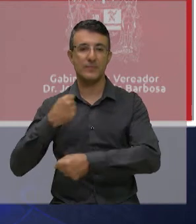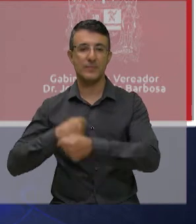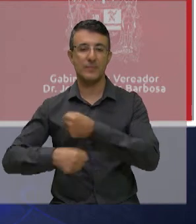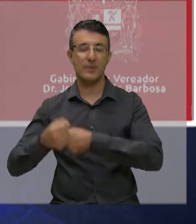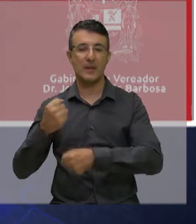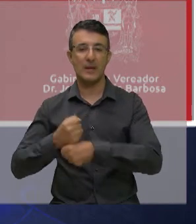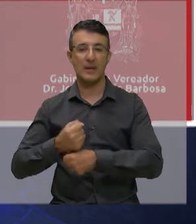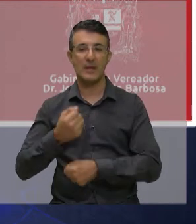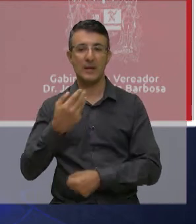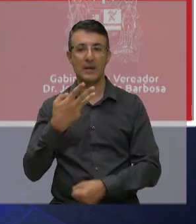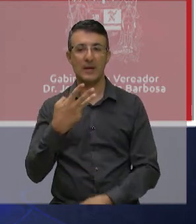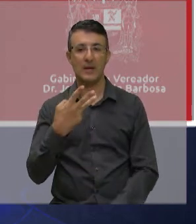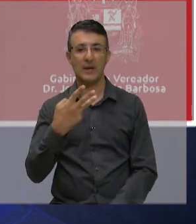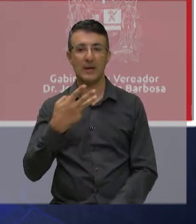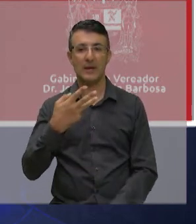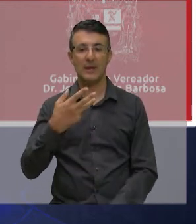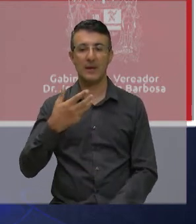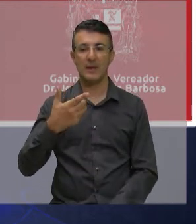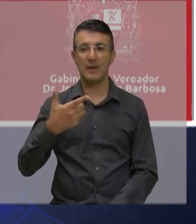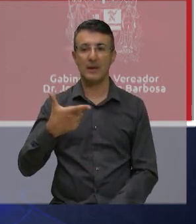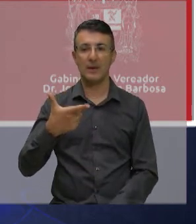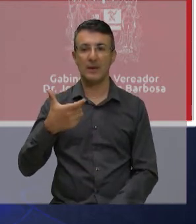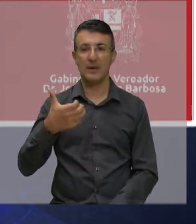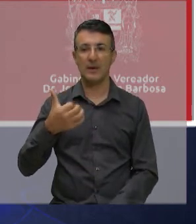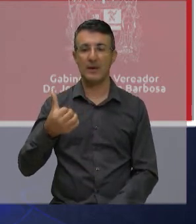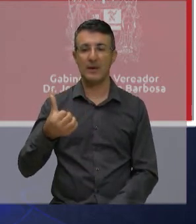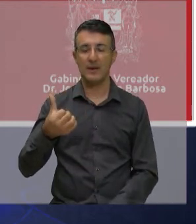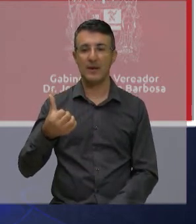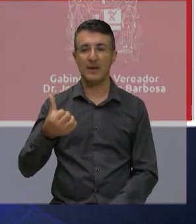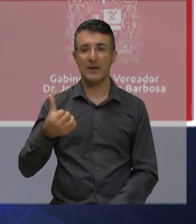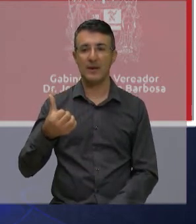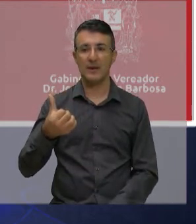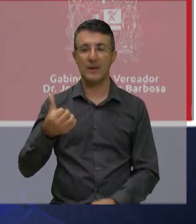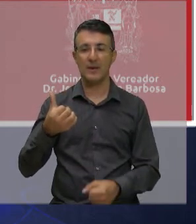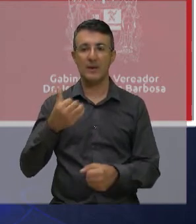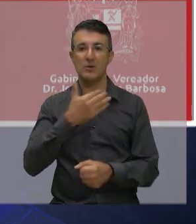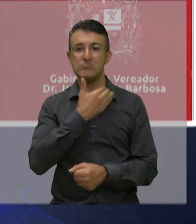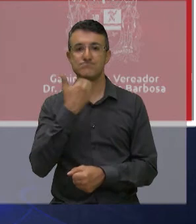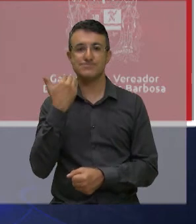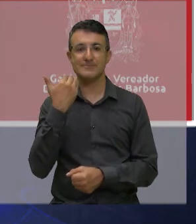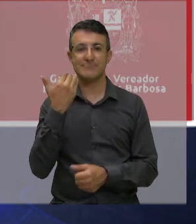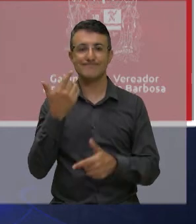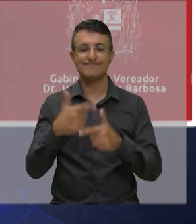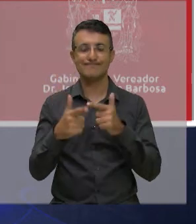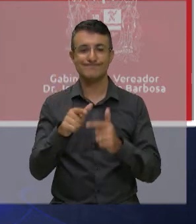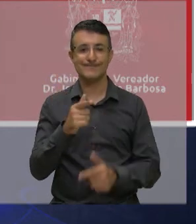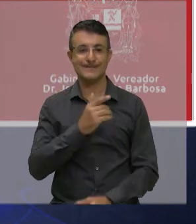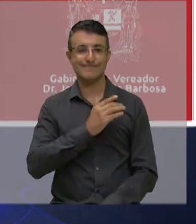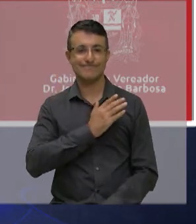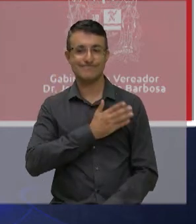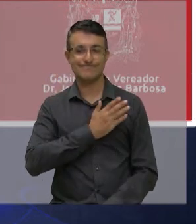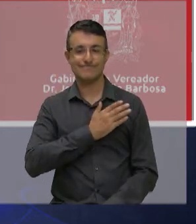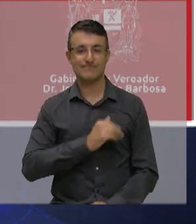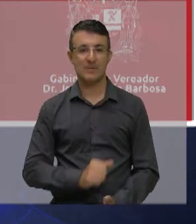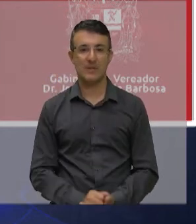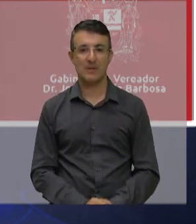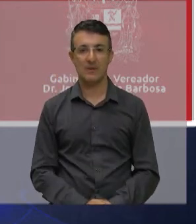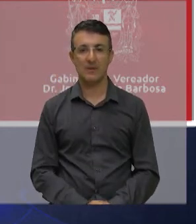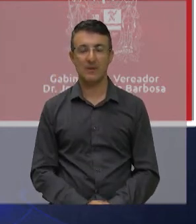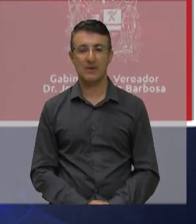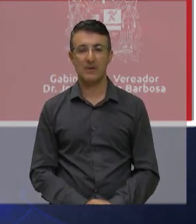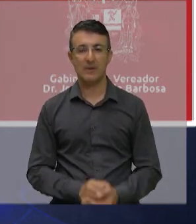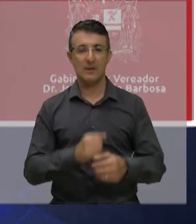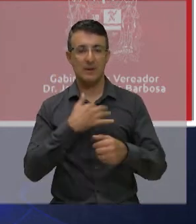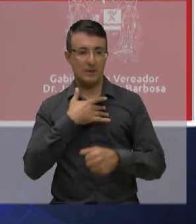e 1.347 pacientes aí sendo internados então a doença cardiovascular na nossa